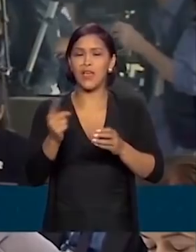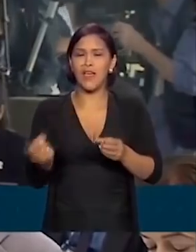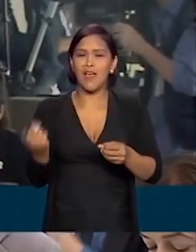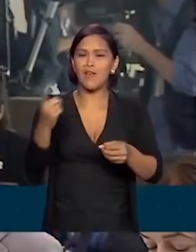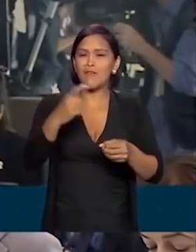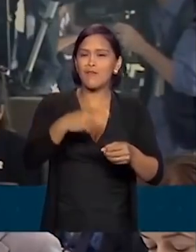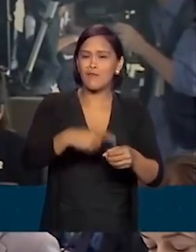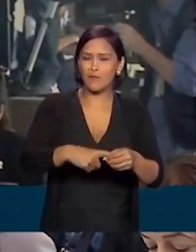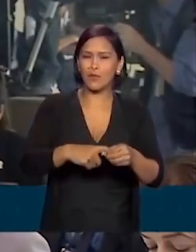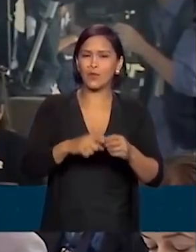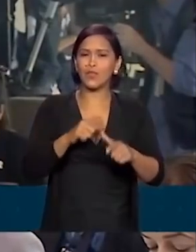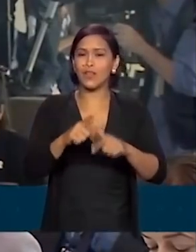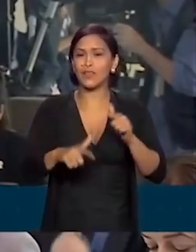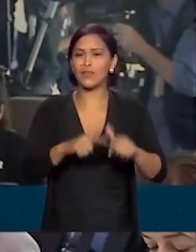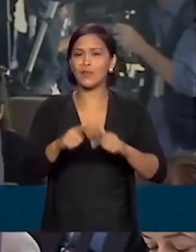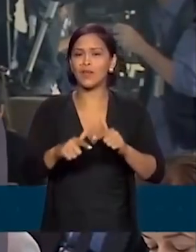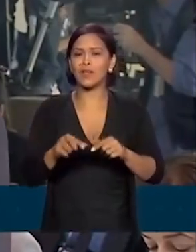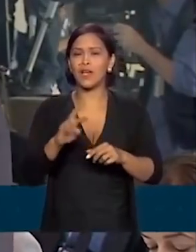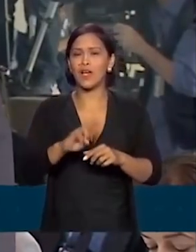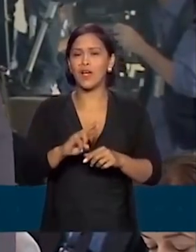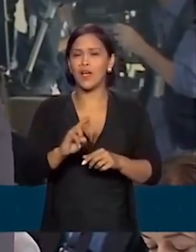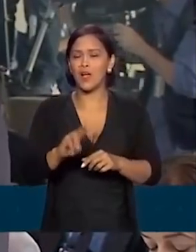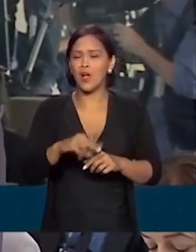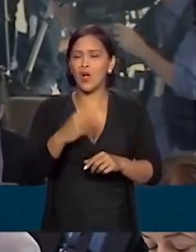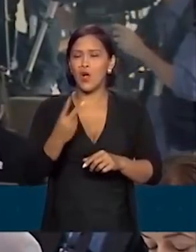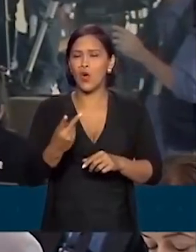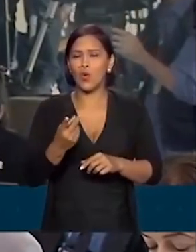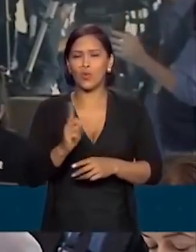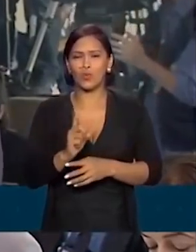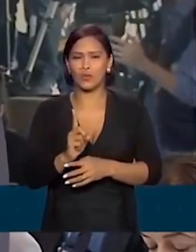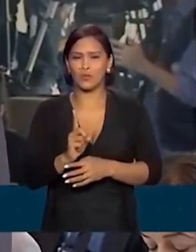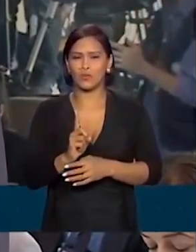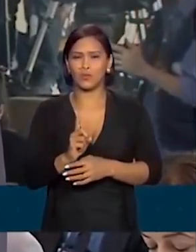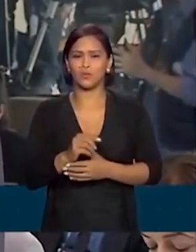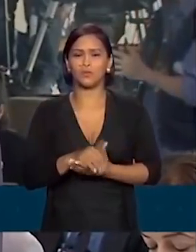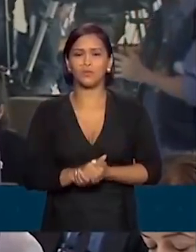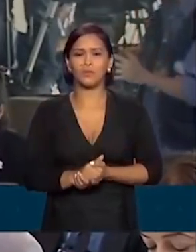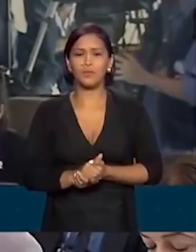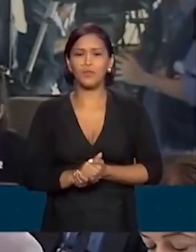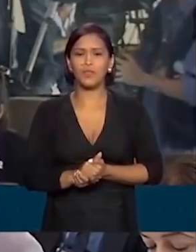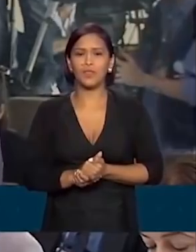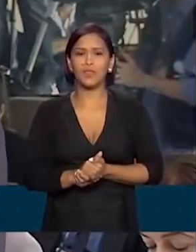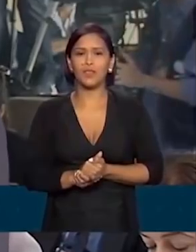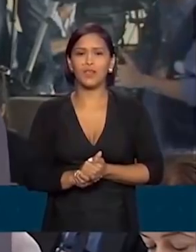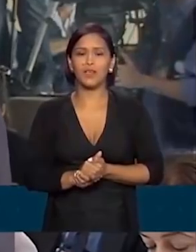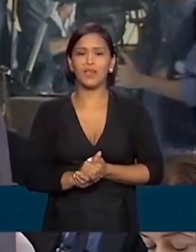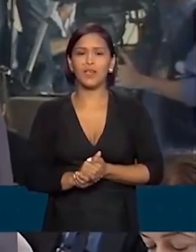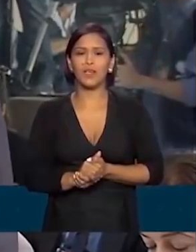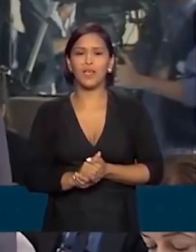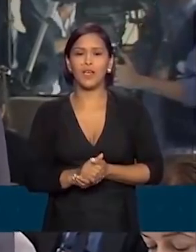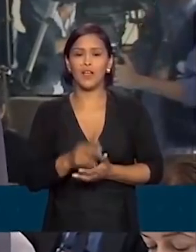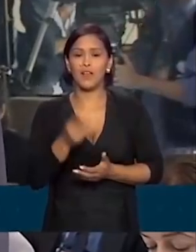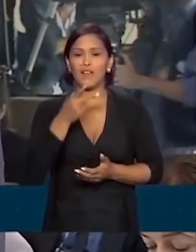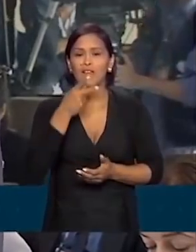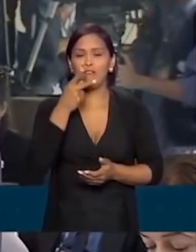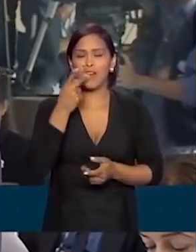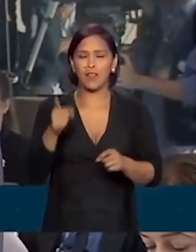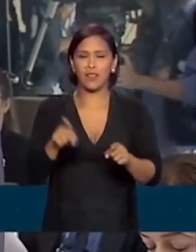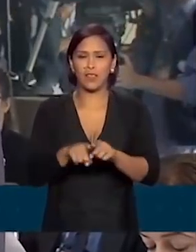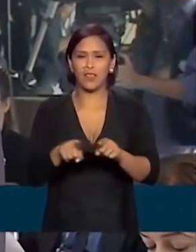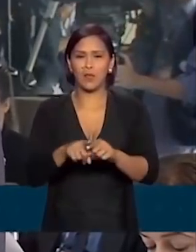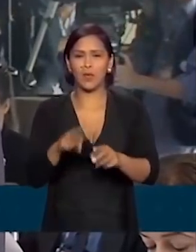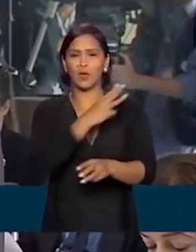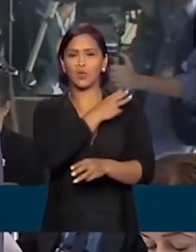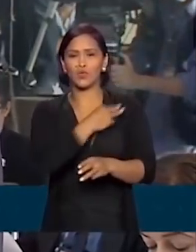proteção econômica para quem não pode trabalhar? E aproveitando a presença dos outros ministros, eu queria saber também a opinião dos senhores sobre a